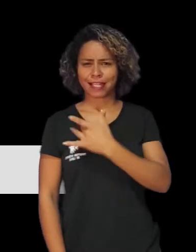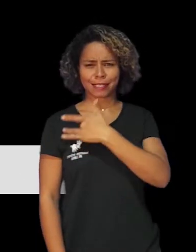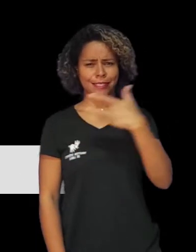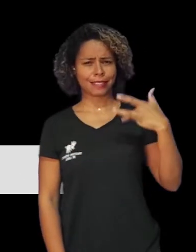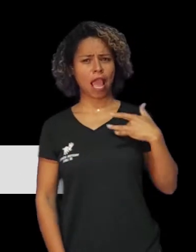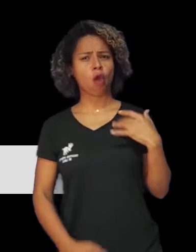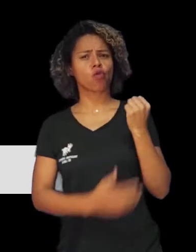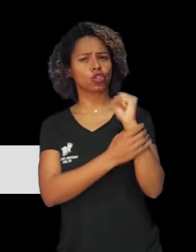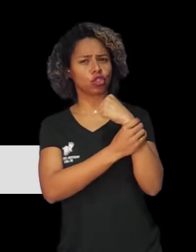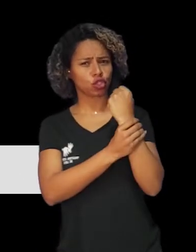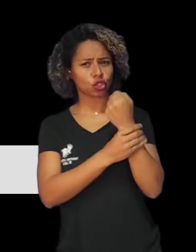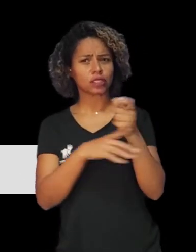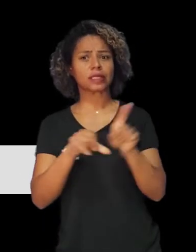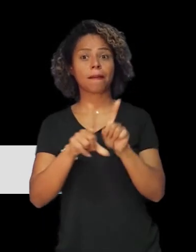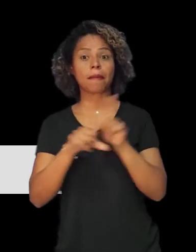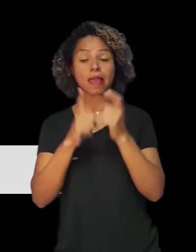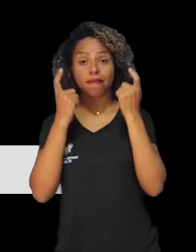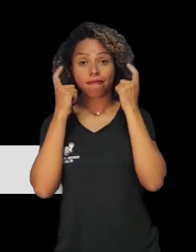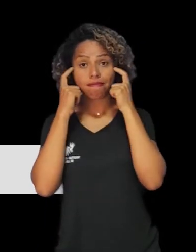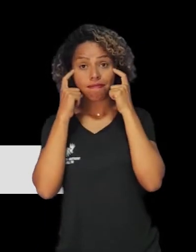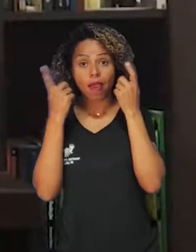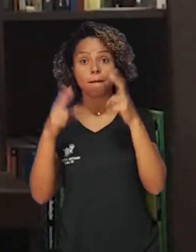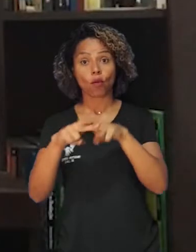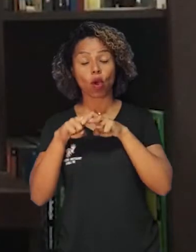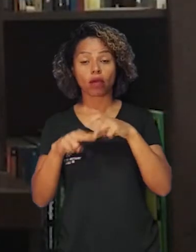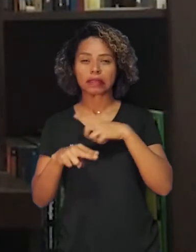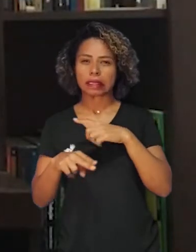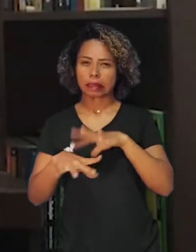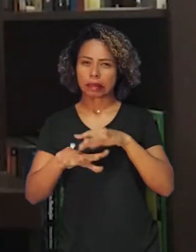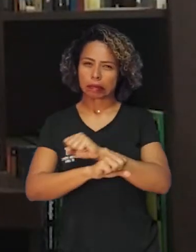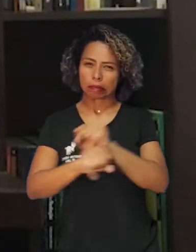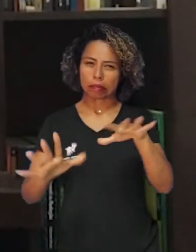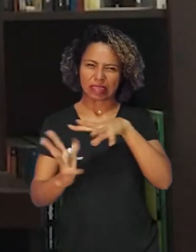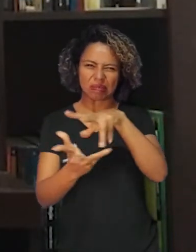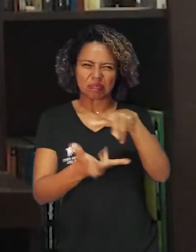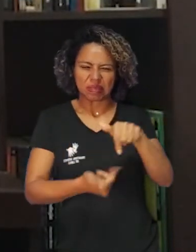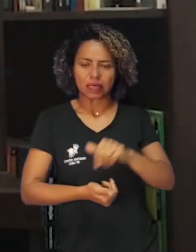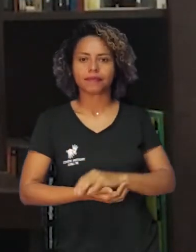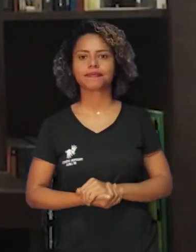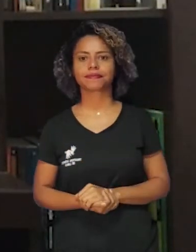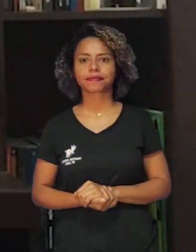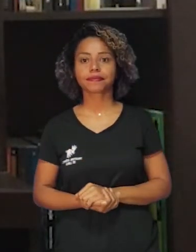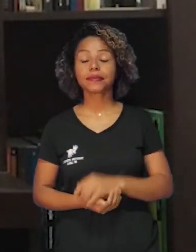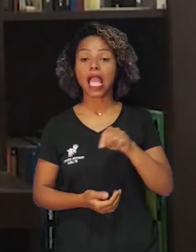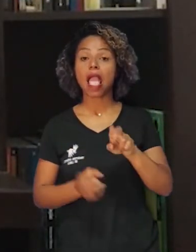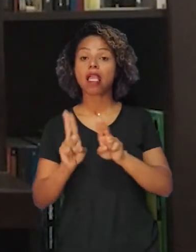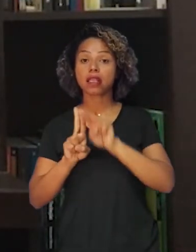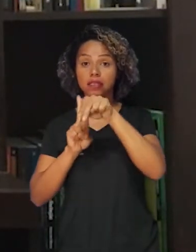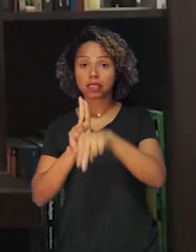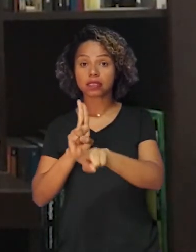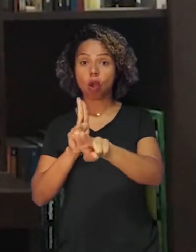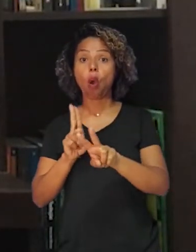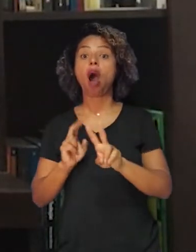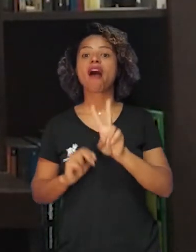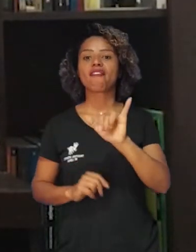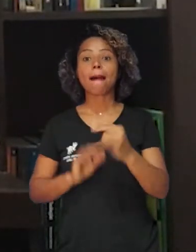e mental, sobretudo em tempos de pandemia. A atividade de extensão será transmitida pelo YouTube e a participação é